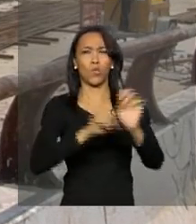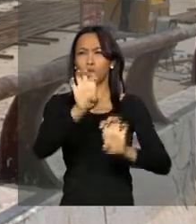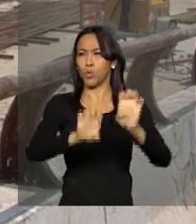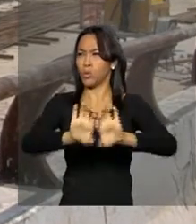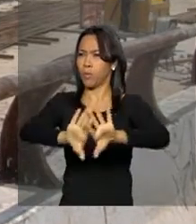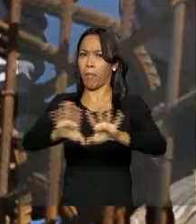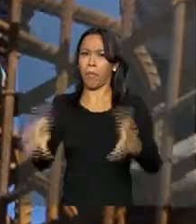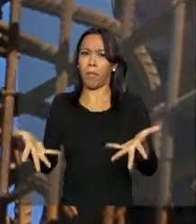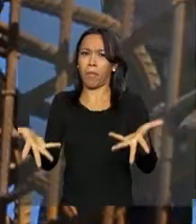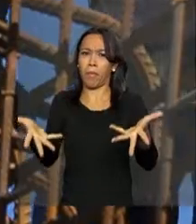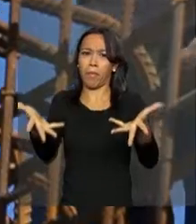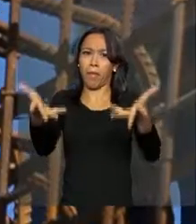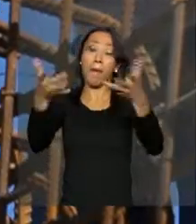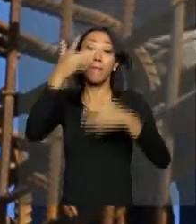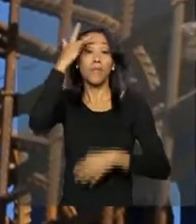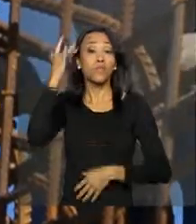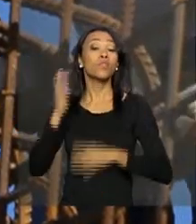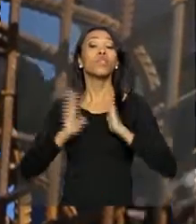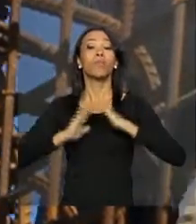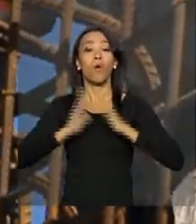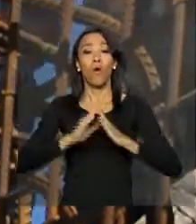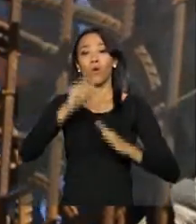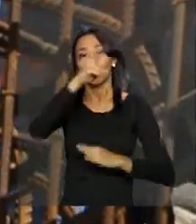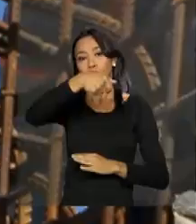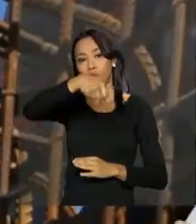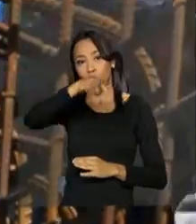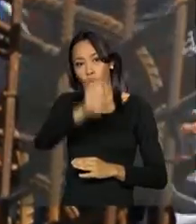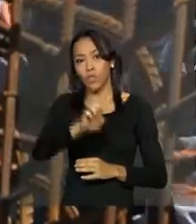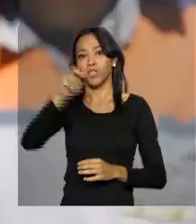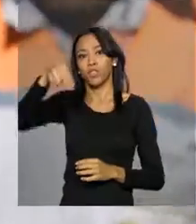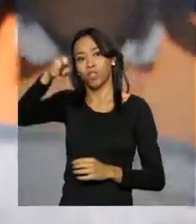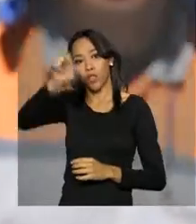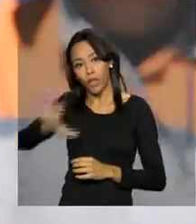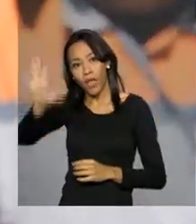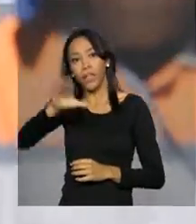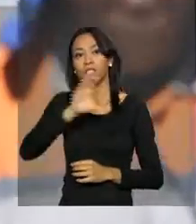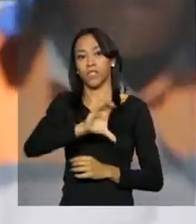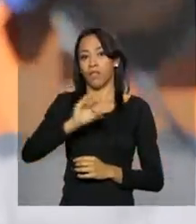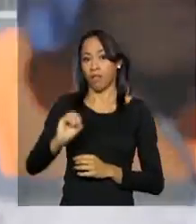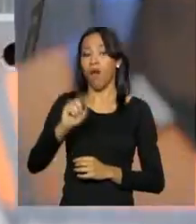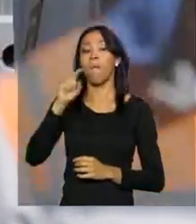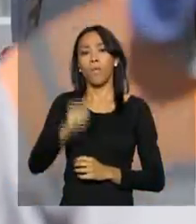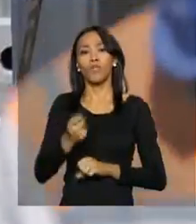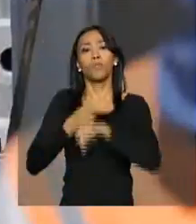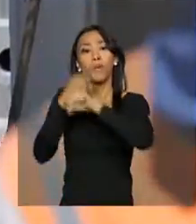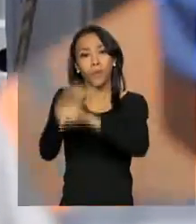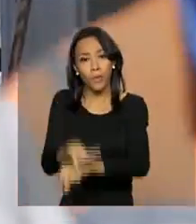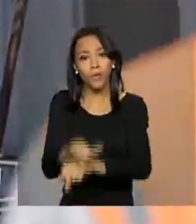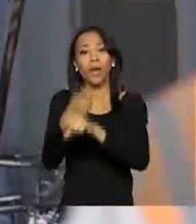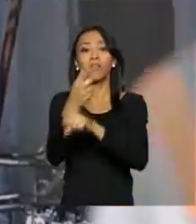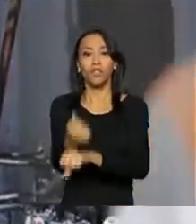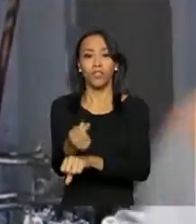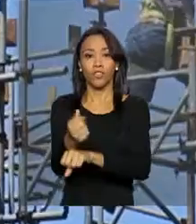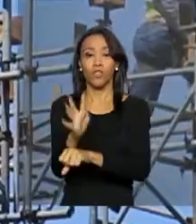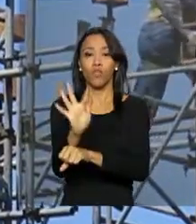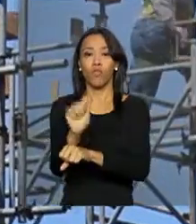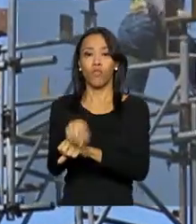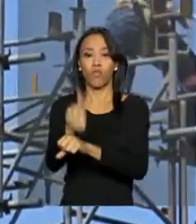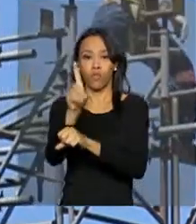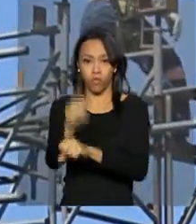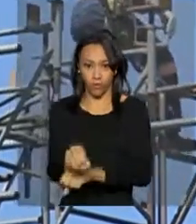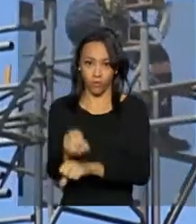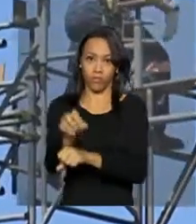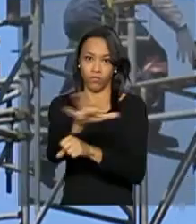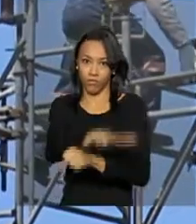pequeno negócio, empresários que moram nas regiões Norte, Nordeste e Centro-Oeste podem recorrer a fundos regionais. São eles os